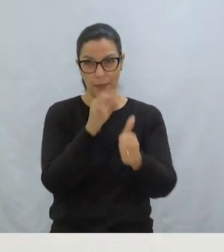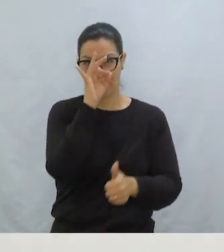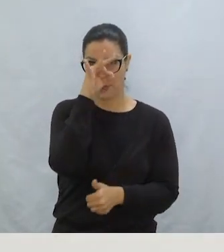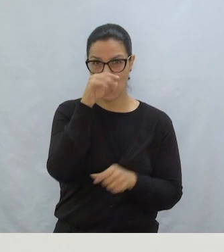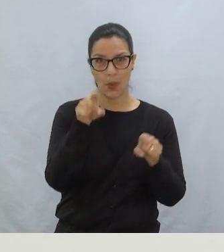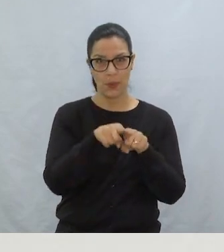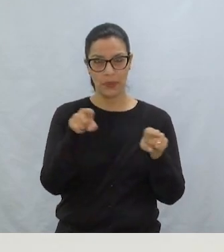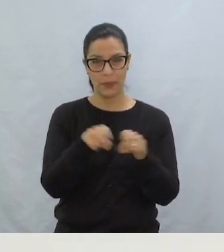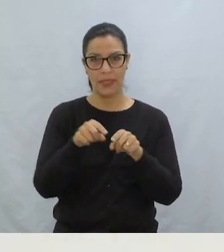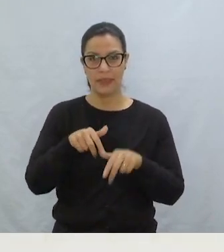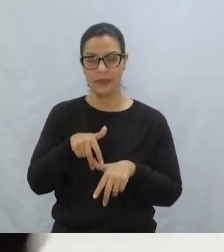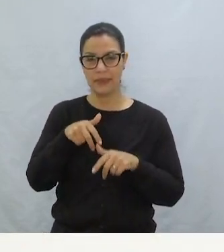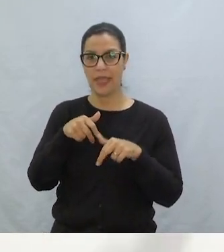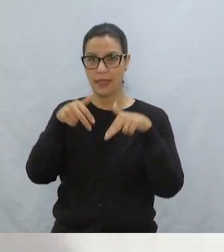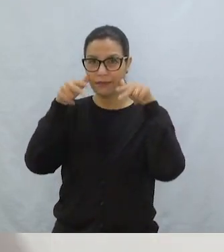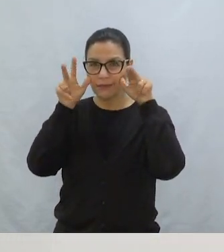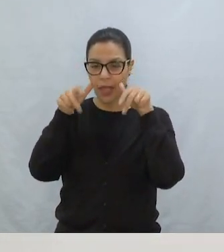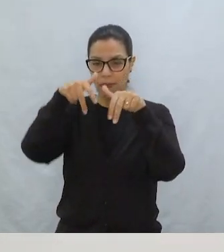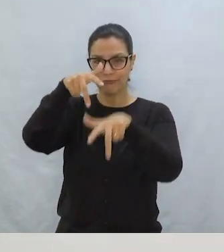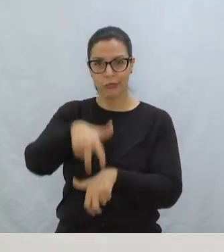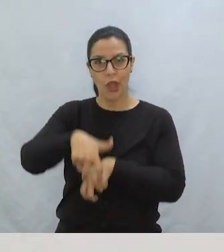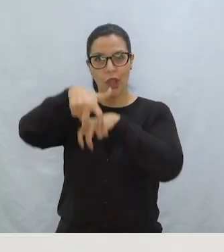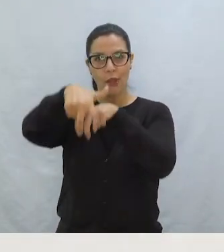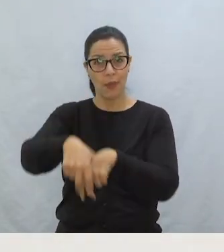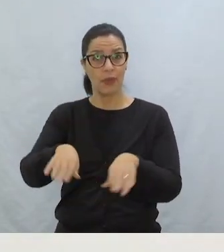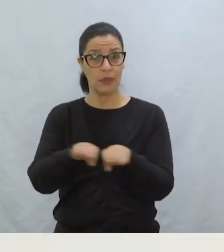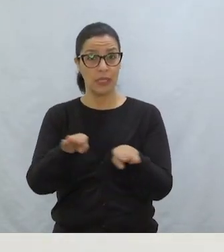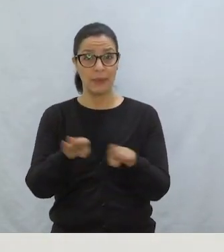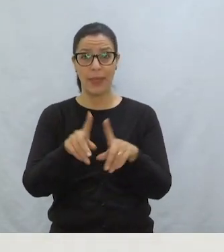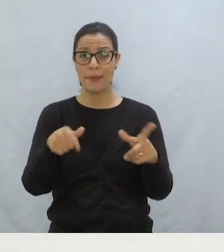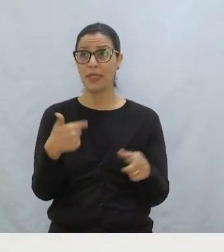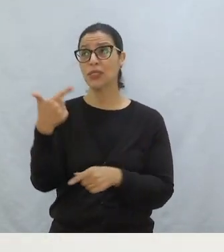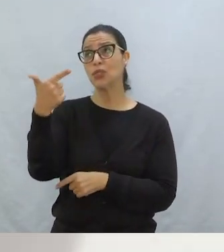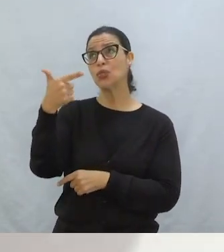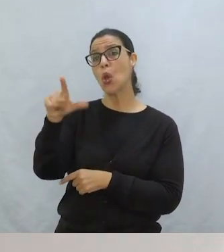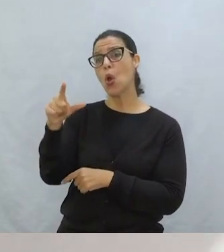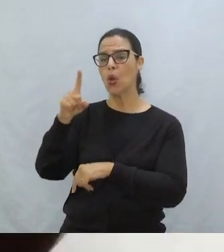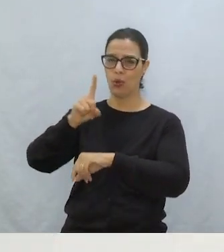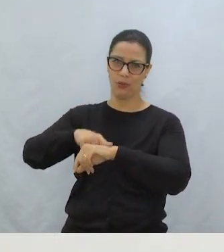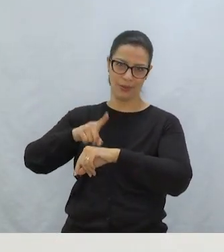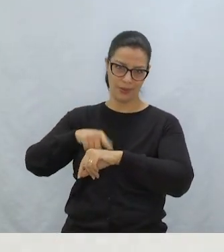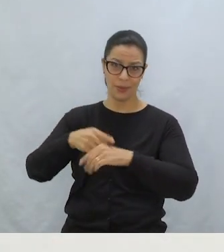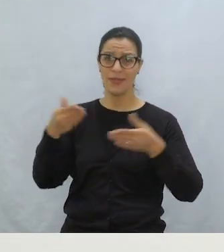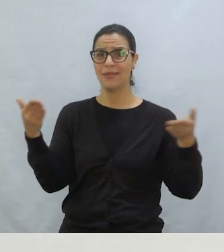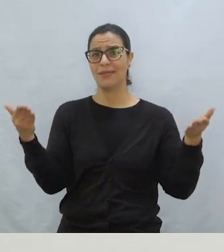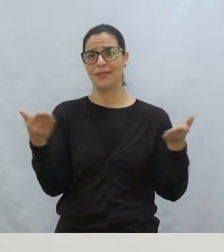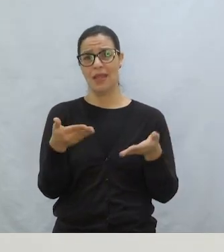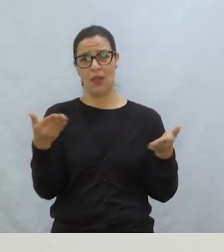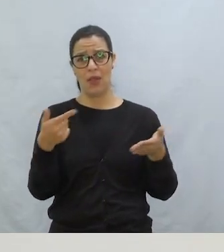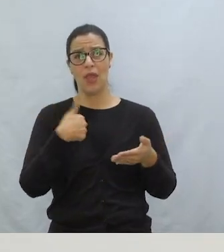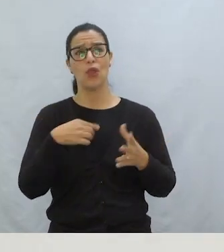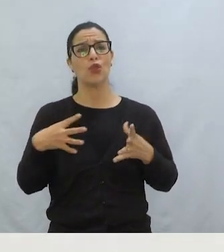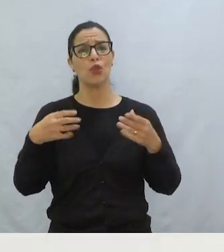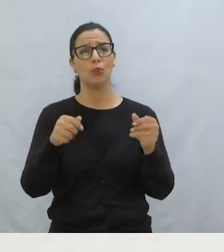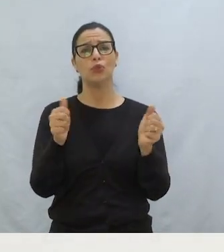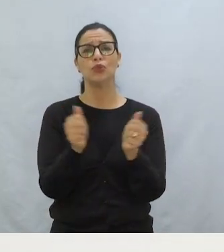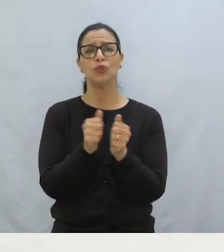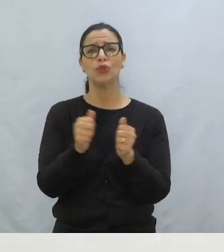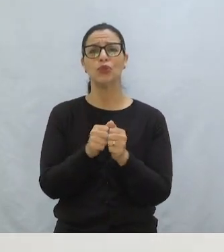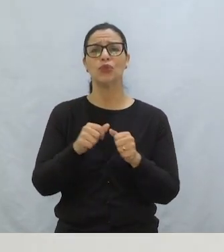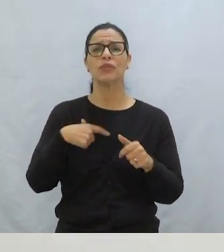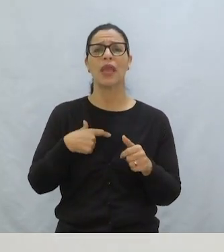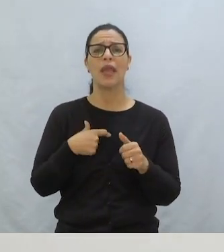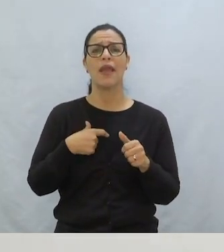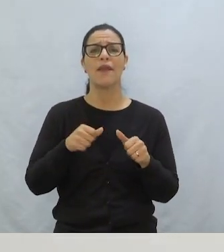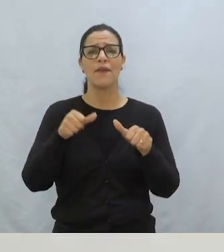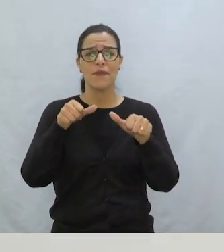alguns toquinhos, uns cabritinhos Mas eram outros tempos Agora, todo mundo só